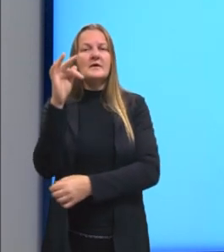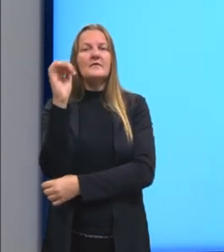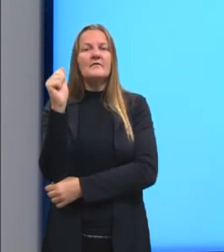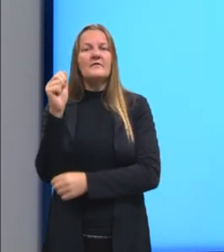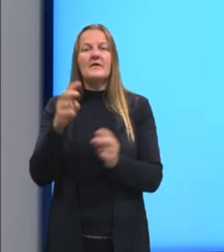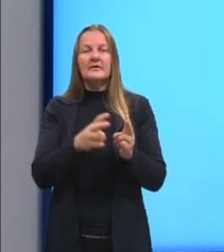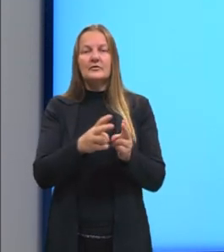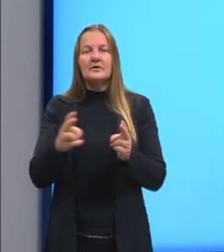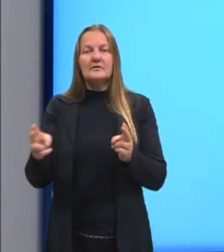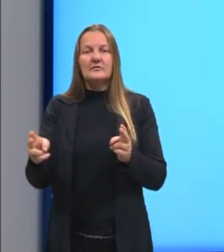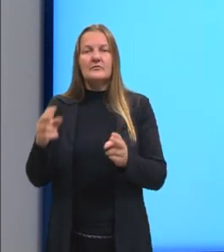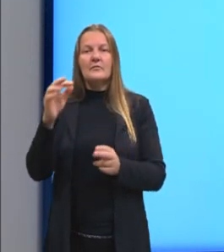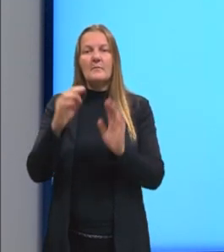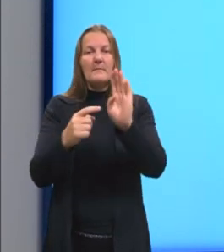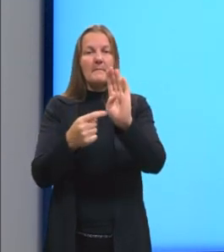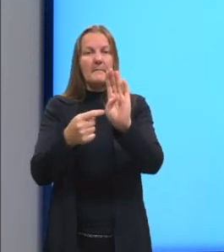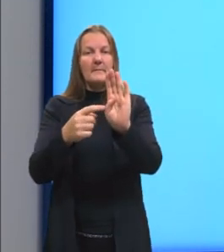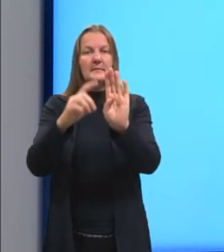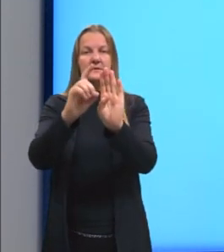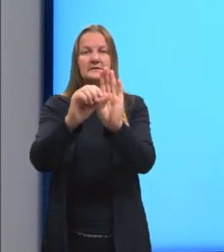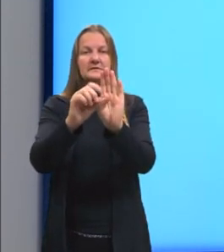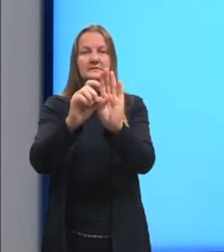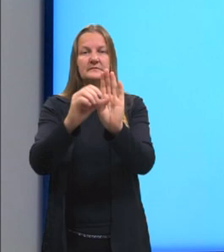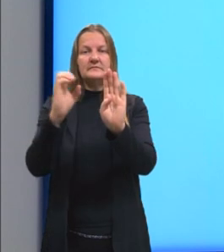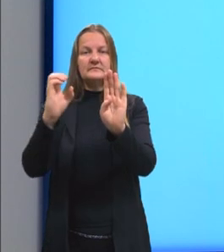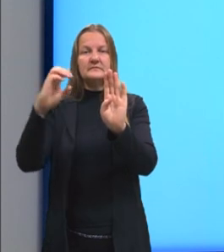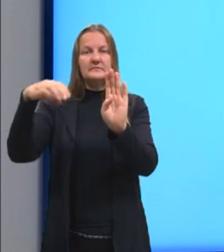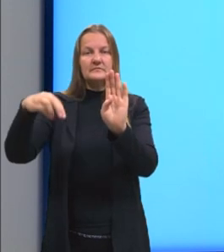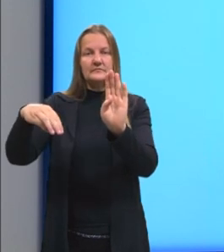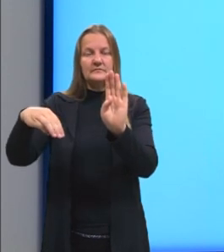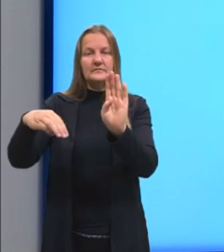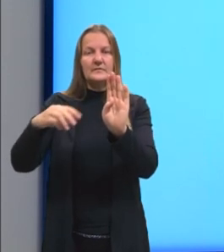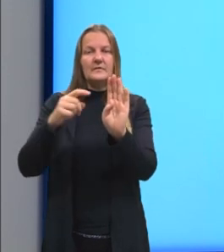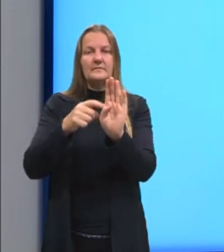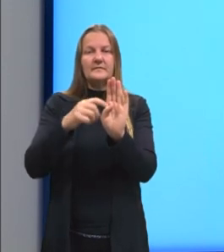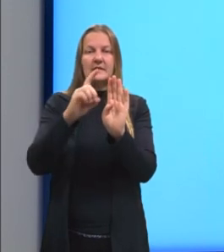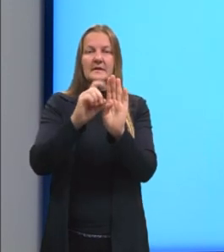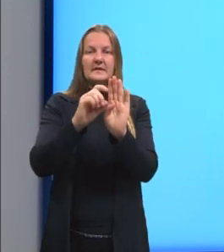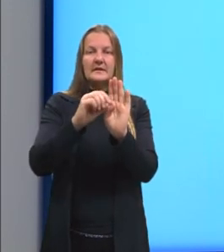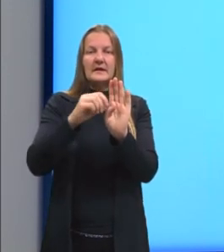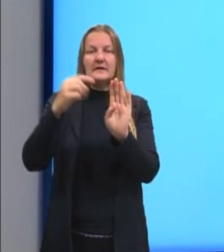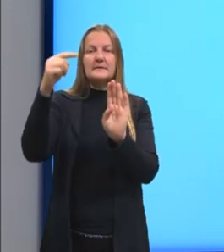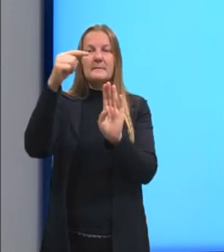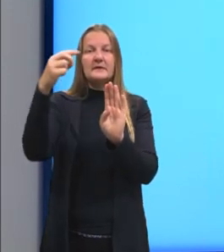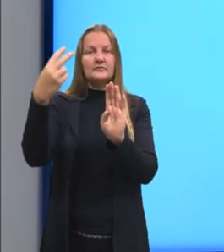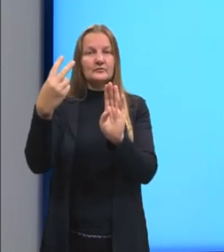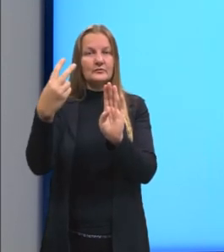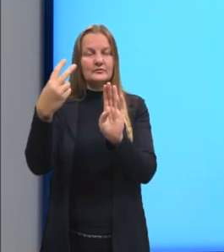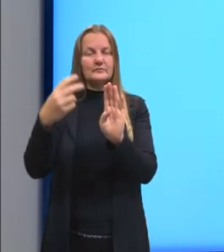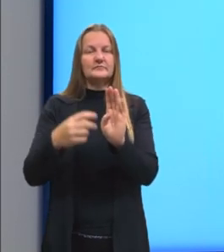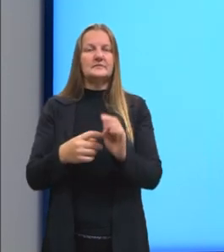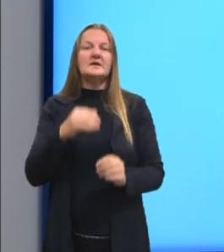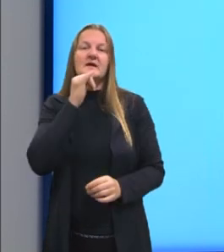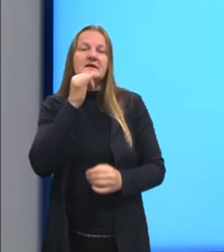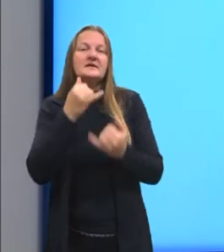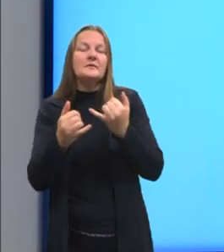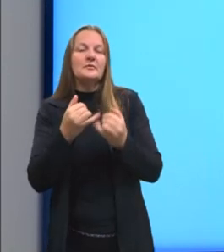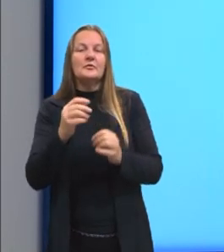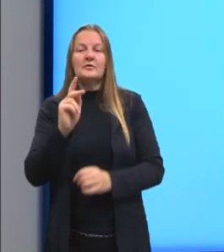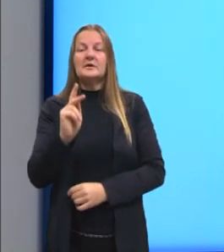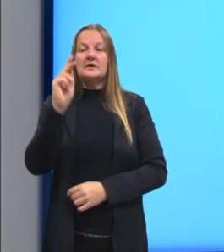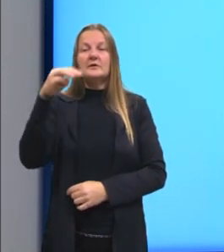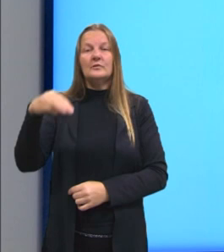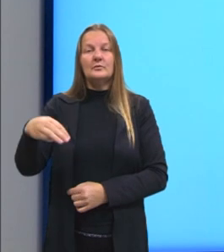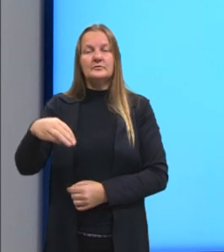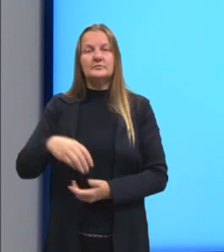Da base 10. Então, o centímetro representa 10 elevado a menos 2. Por exemplo, quilômetro.